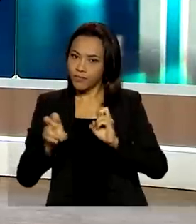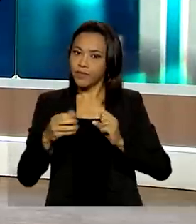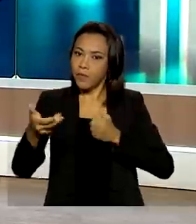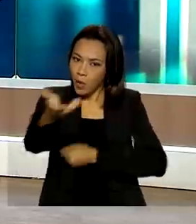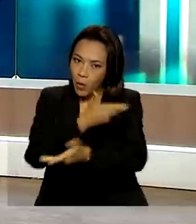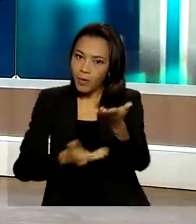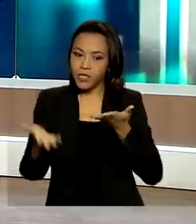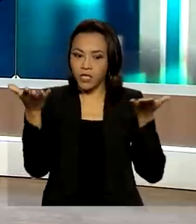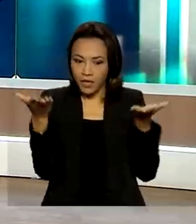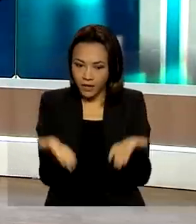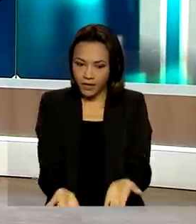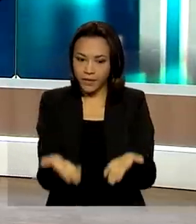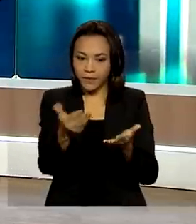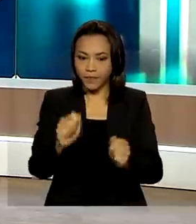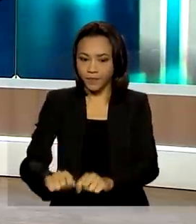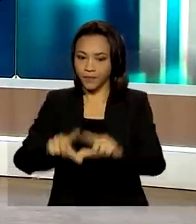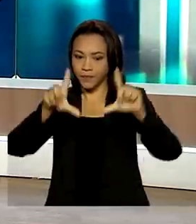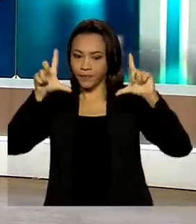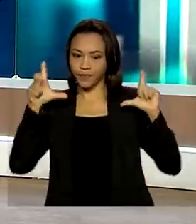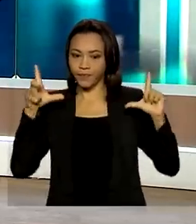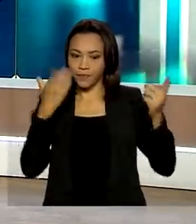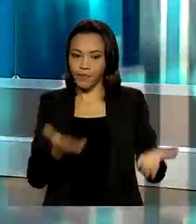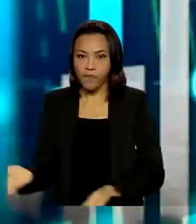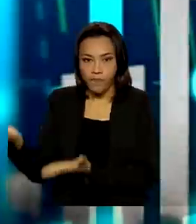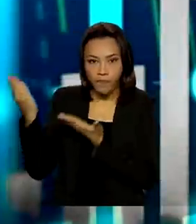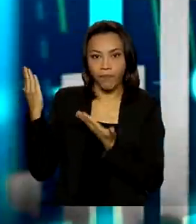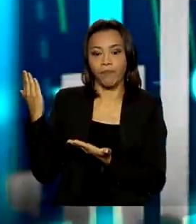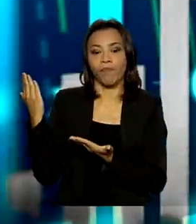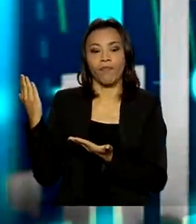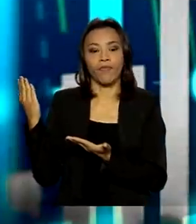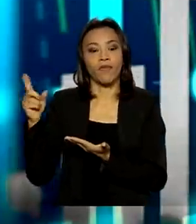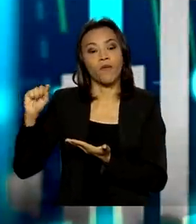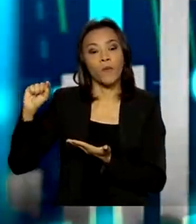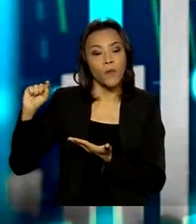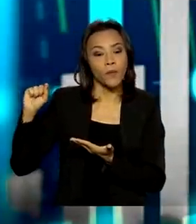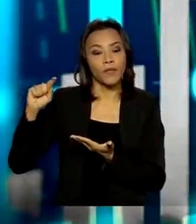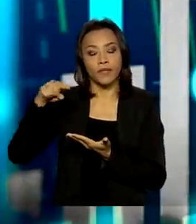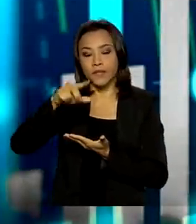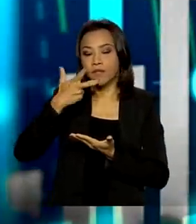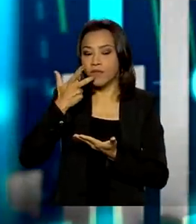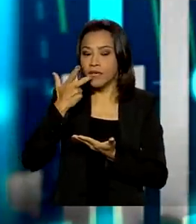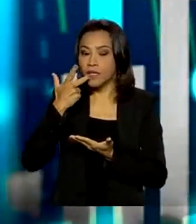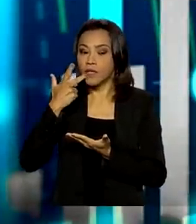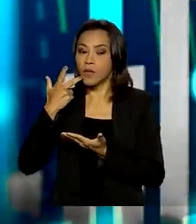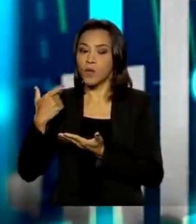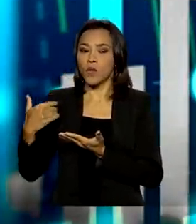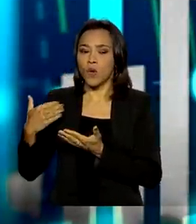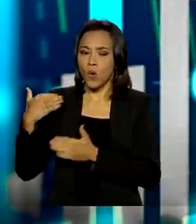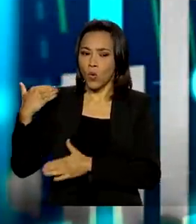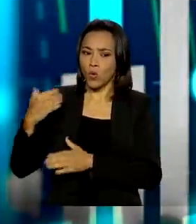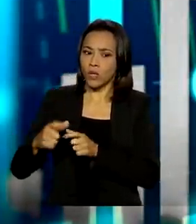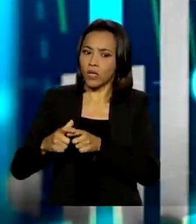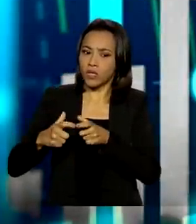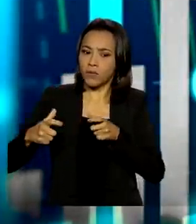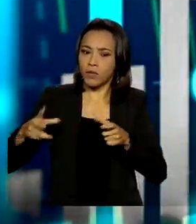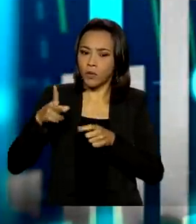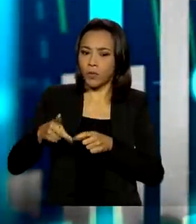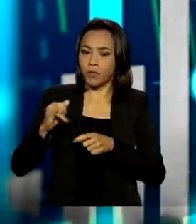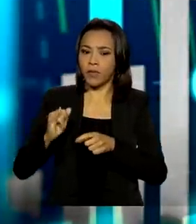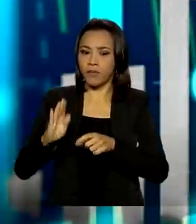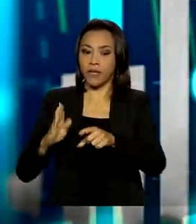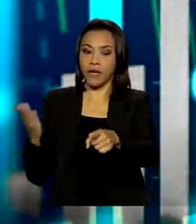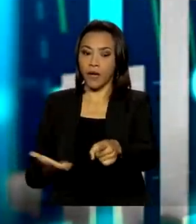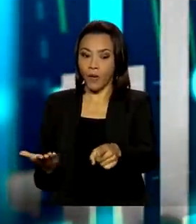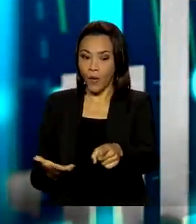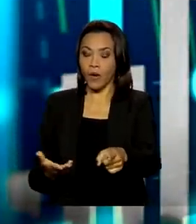compartilhar a arte feita pela nossa equipe de produção. O ponto central dela é a previsão de crescimento do PIB, que estava em torno de 5,3% e